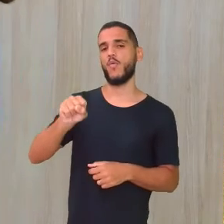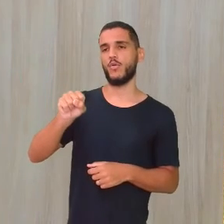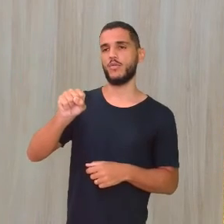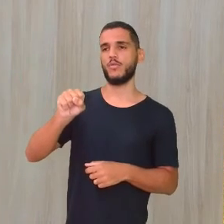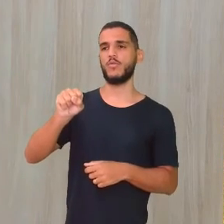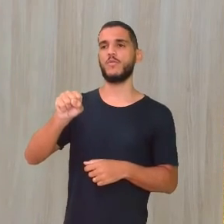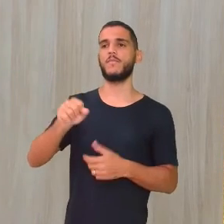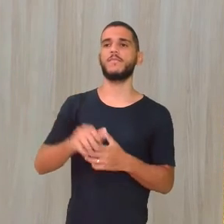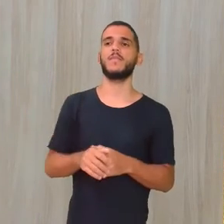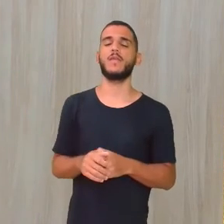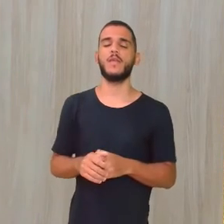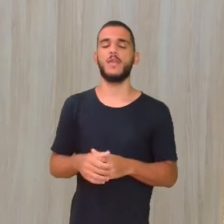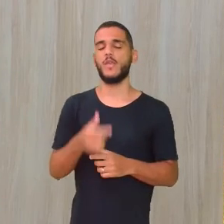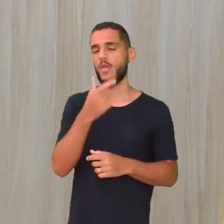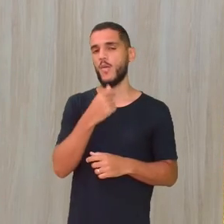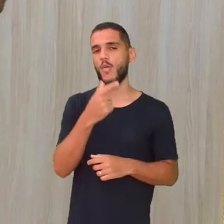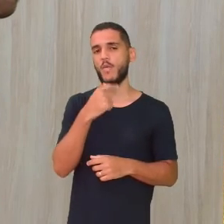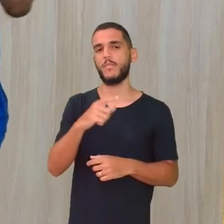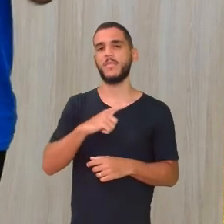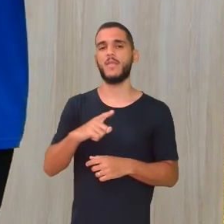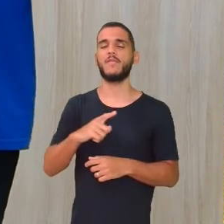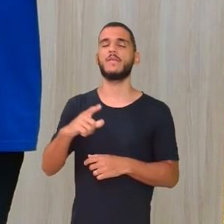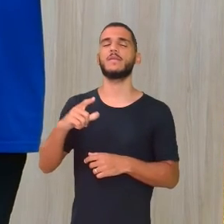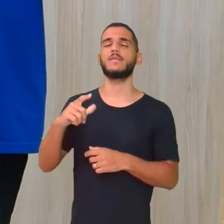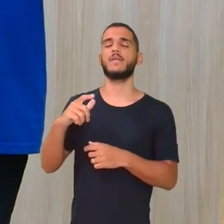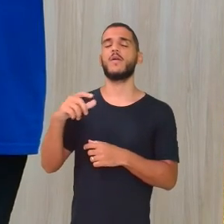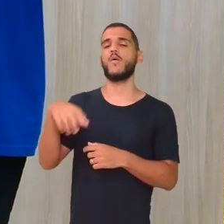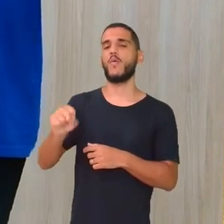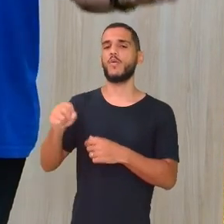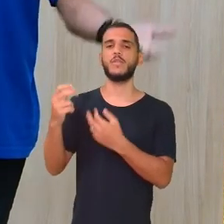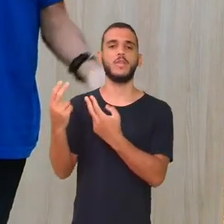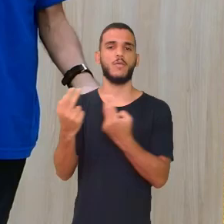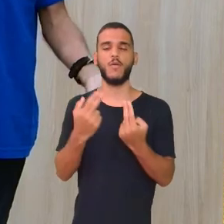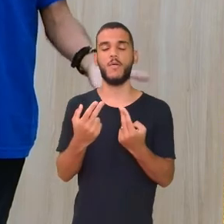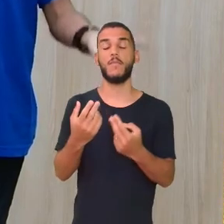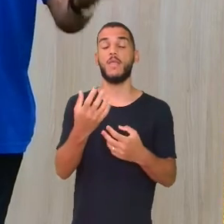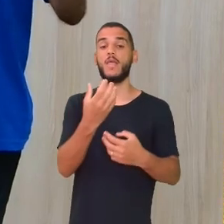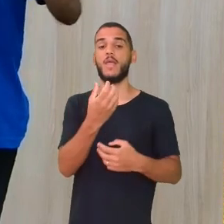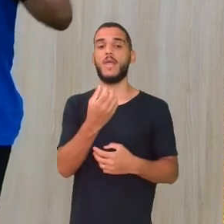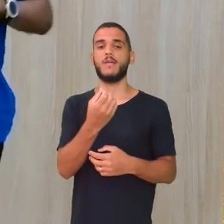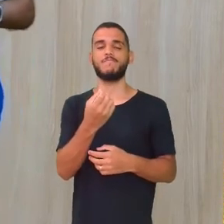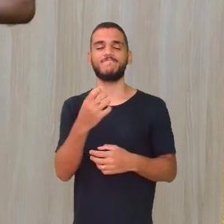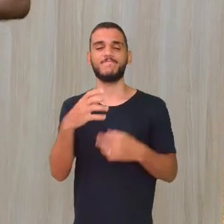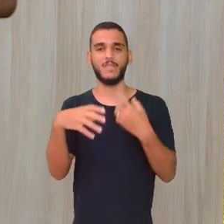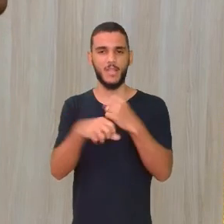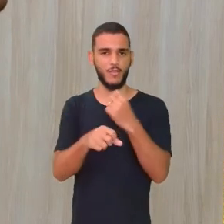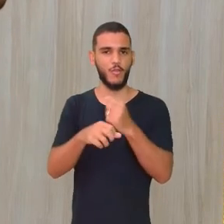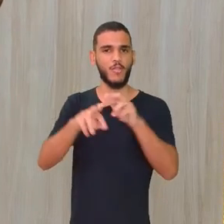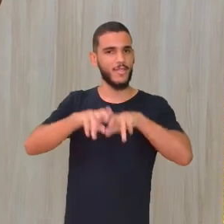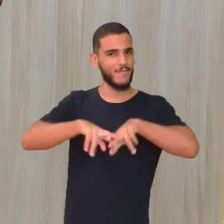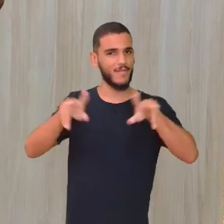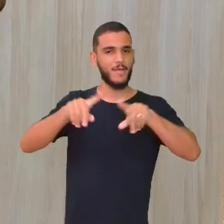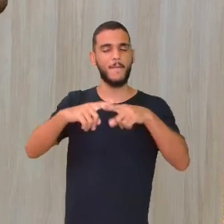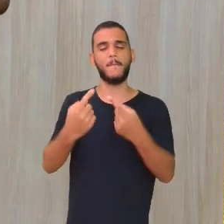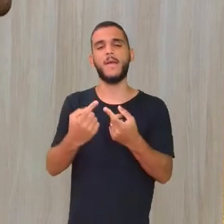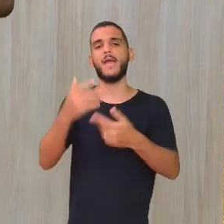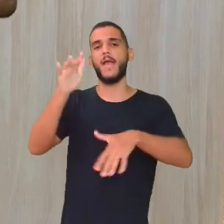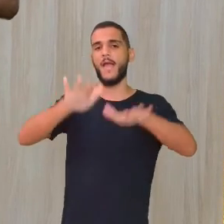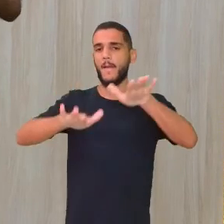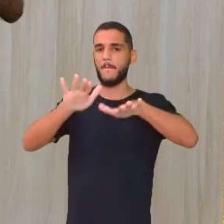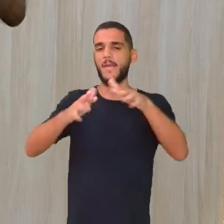o rapaz também Teve média 8 Curioso, Ricardinho As notas dele São diferentes Mas deu a mesma média É